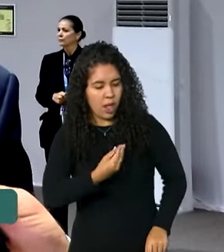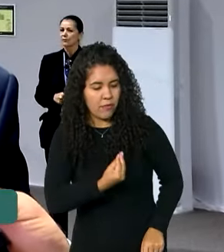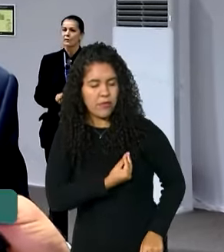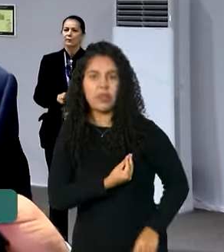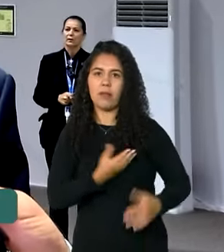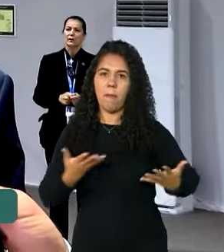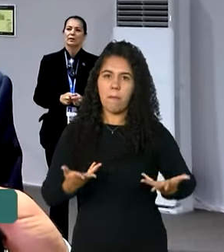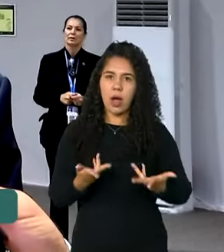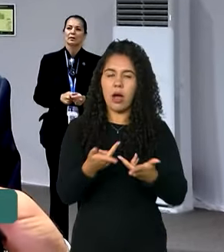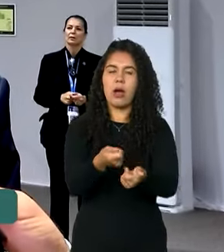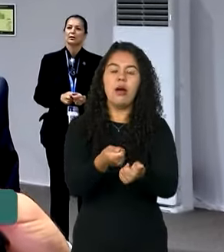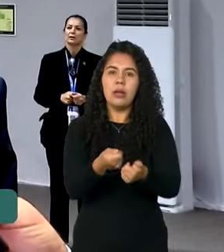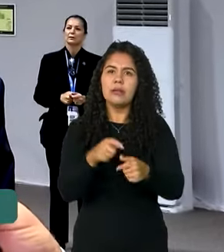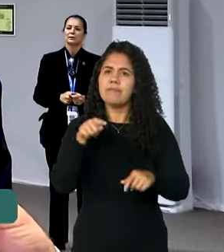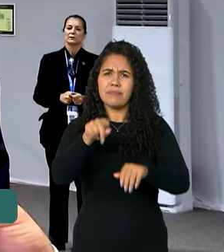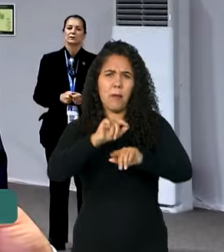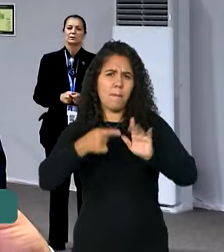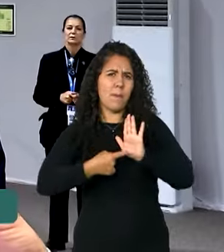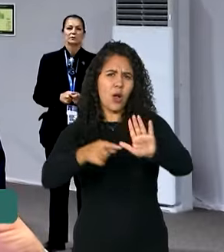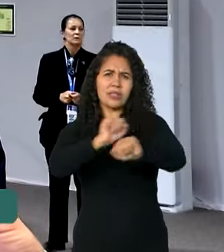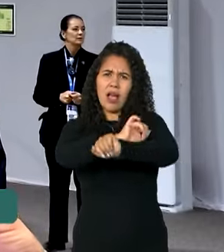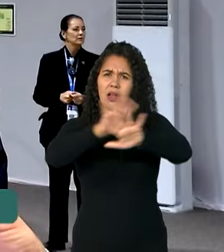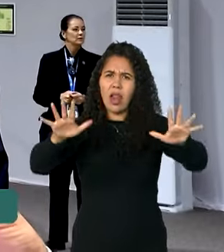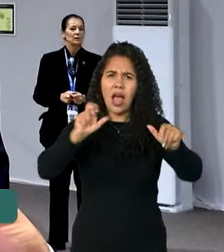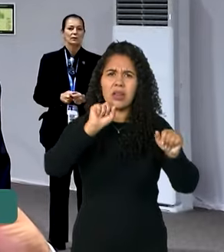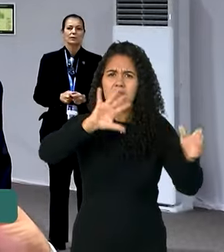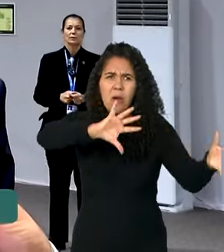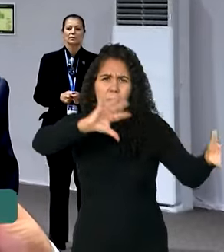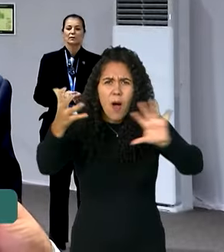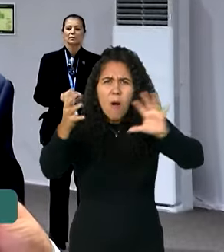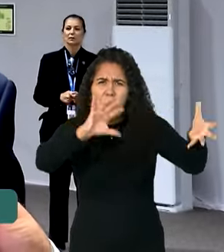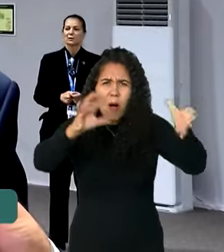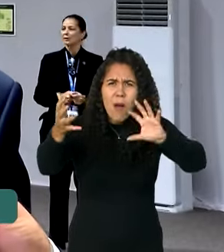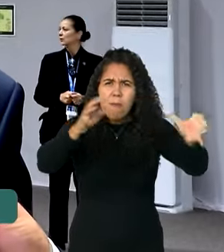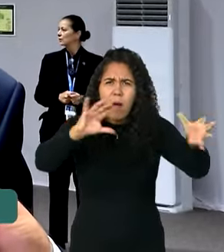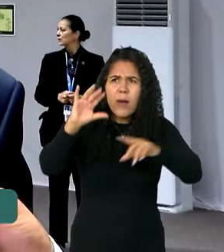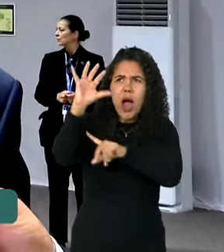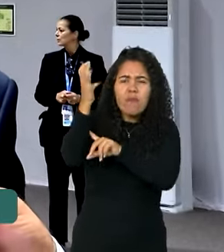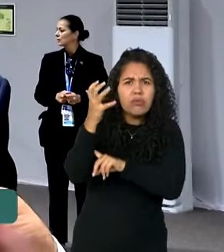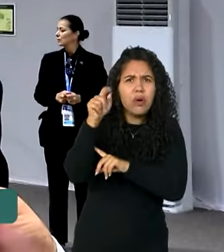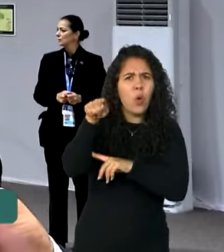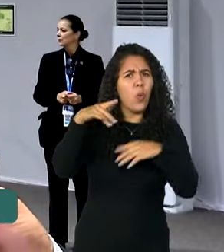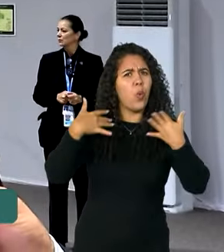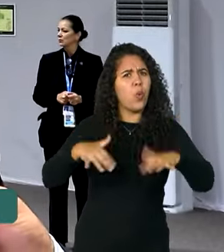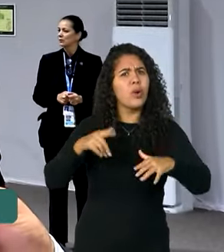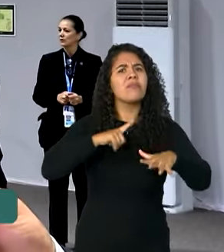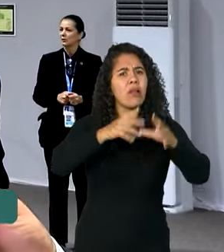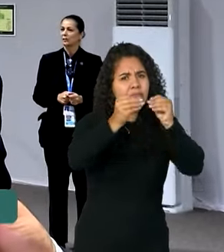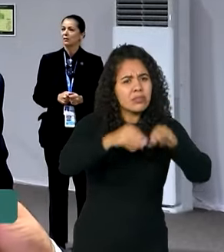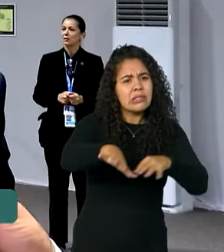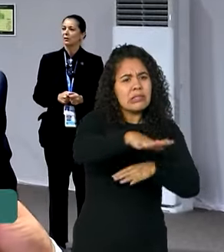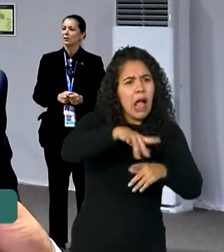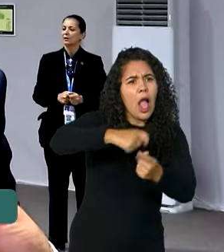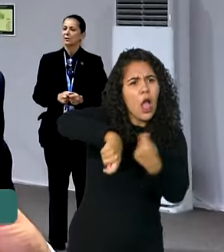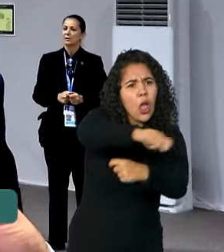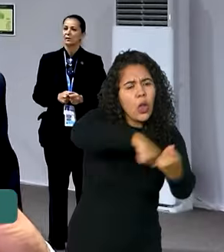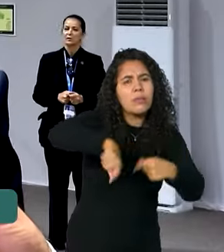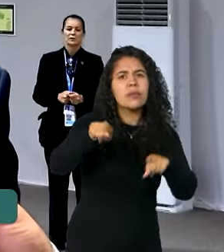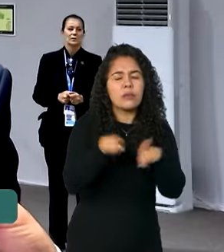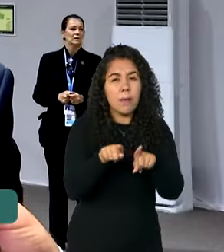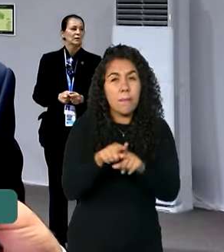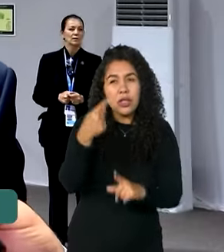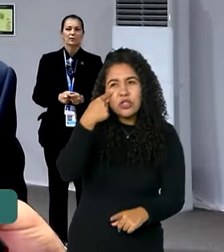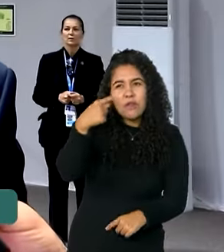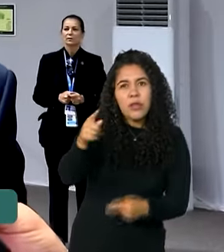nítido a questão das mudanças climáticas, a sua repercussão, inclusive na economia. Acabamos de ouvir agora que ela